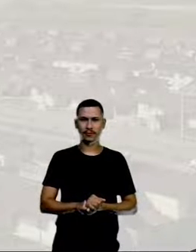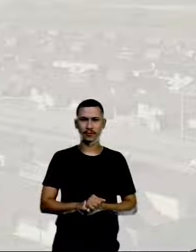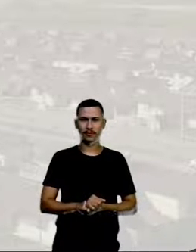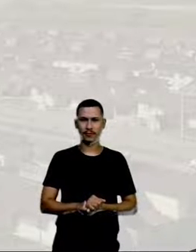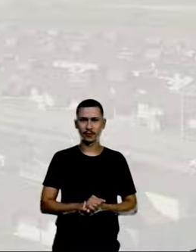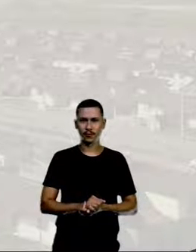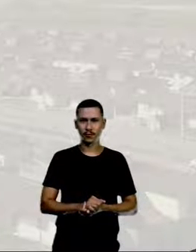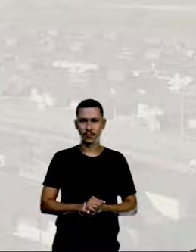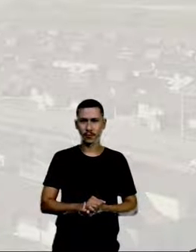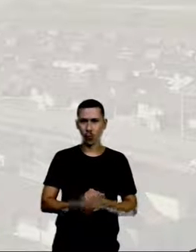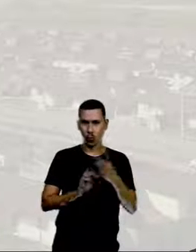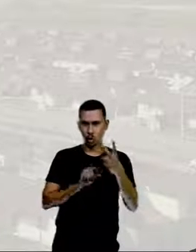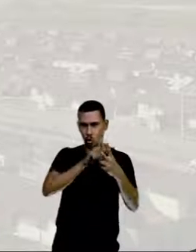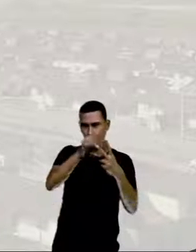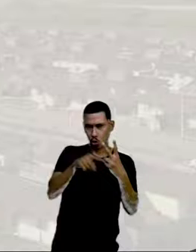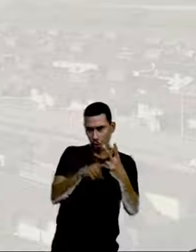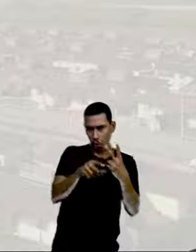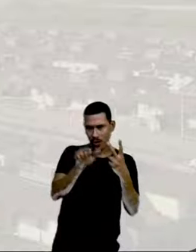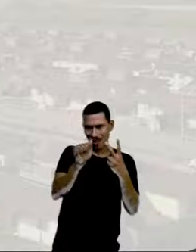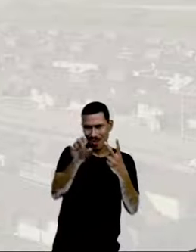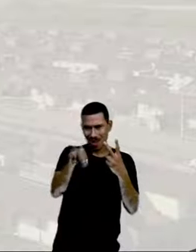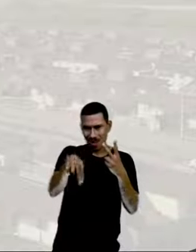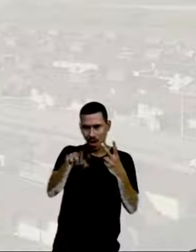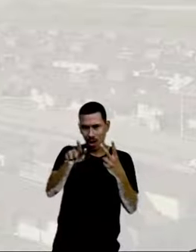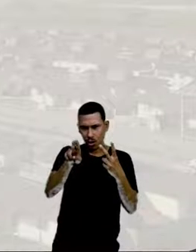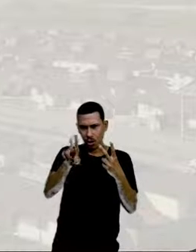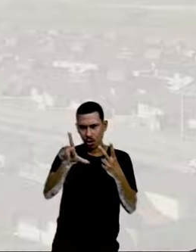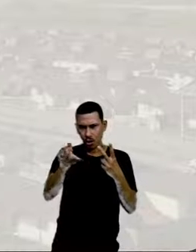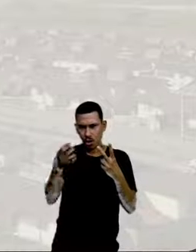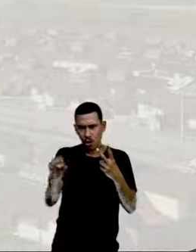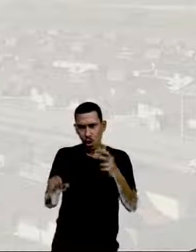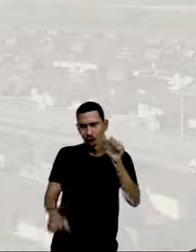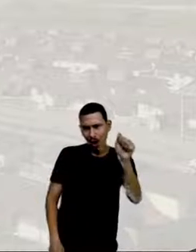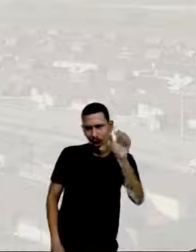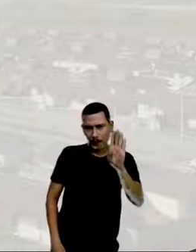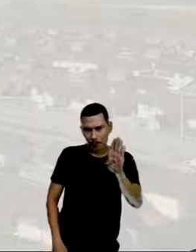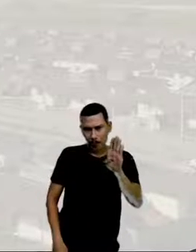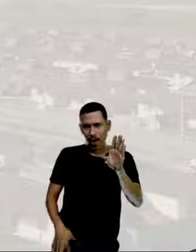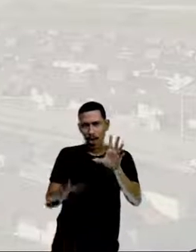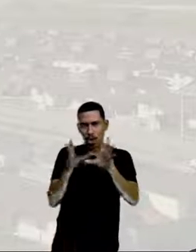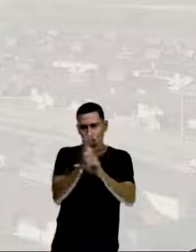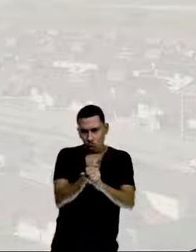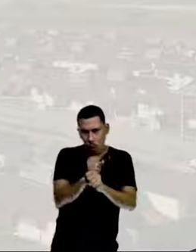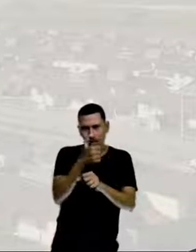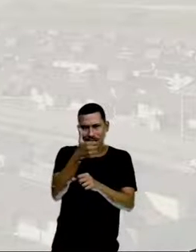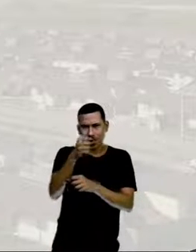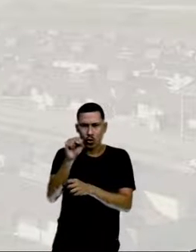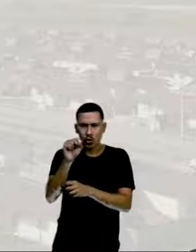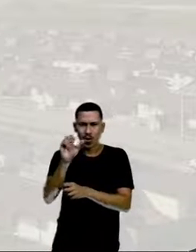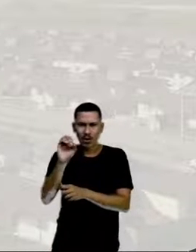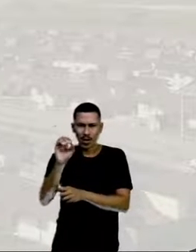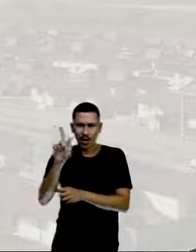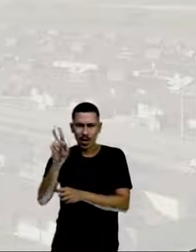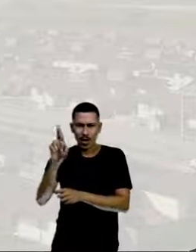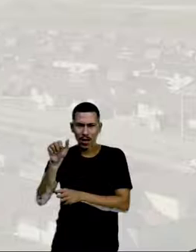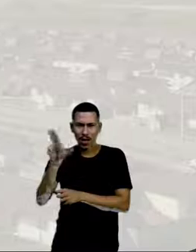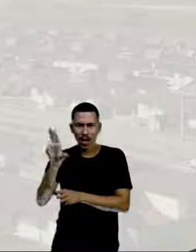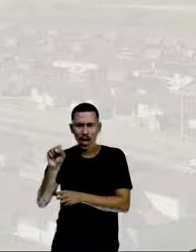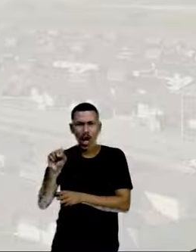se dois ângulos A e B somam um total de 180 graus, eles também podem ser chamados de quê? Ângulos